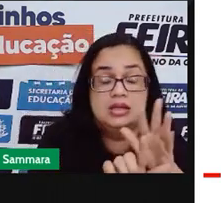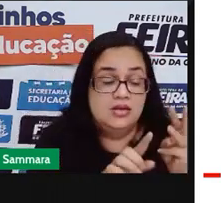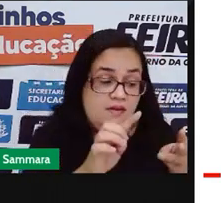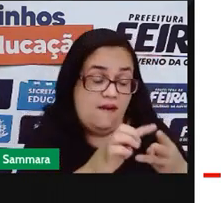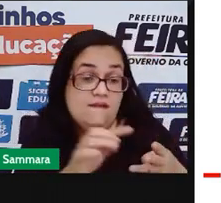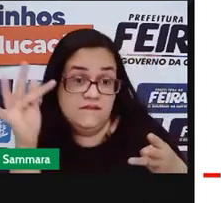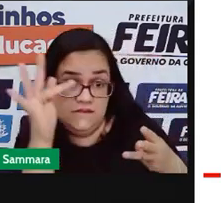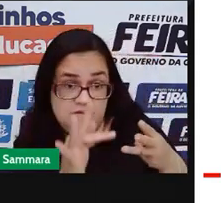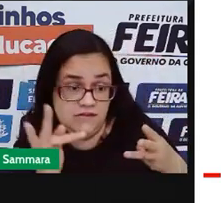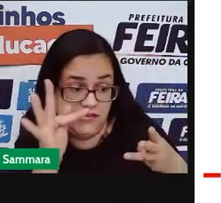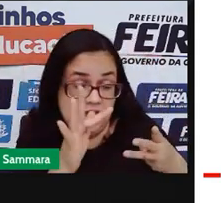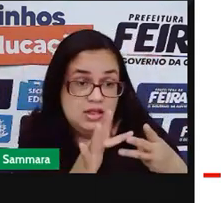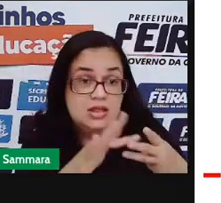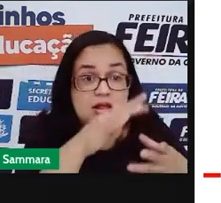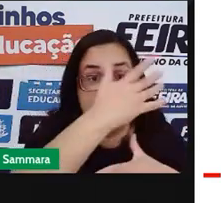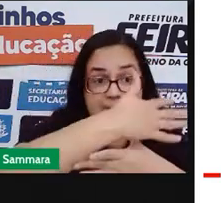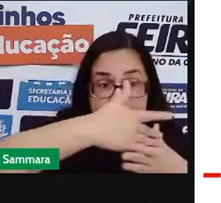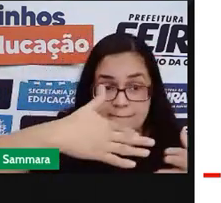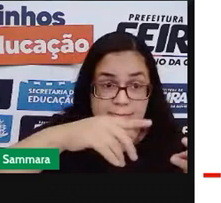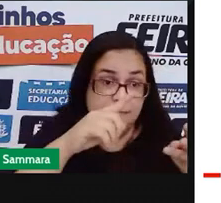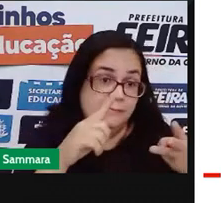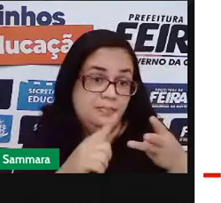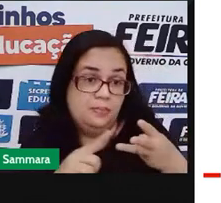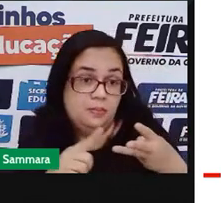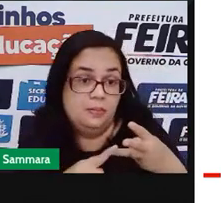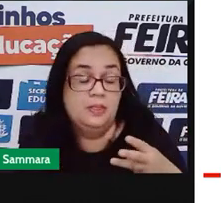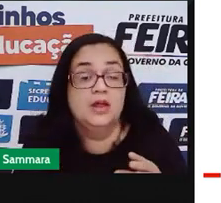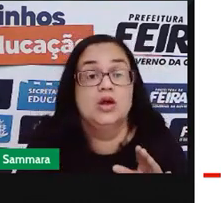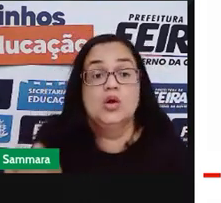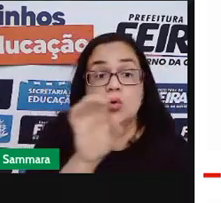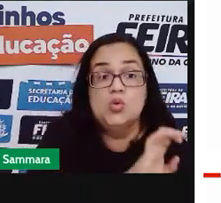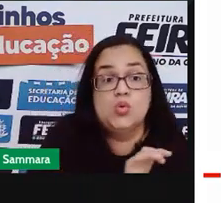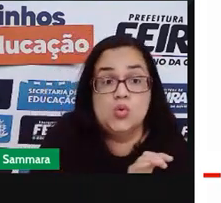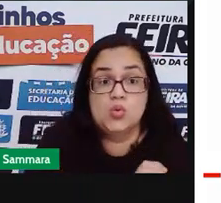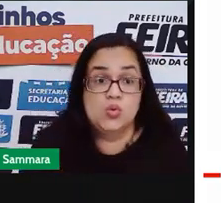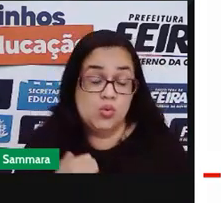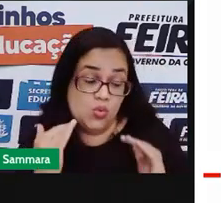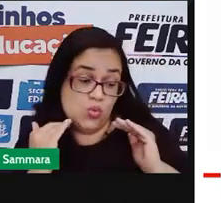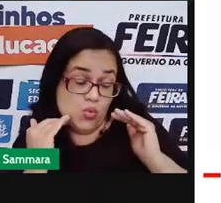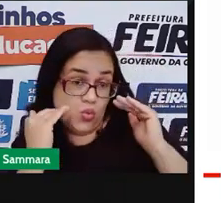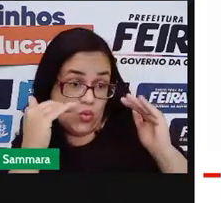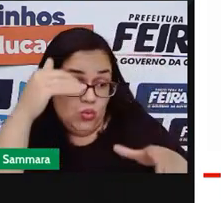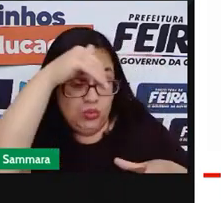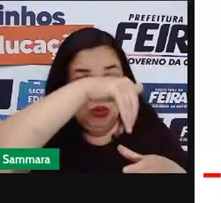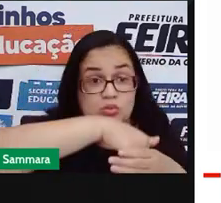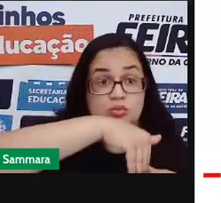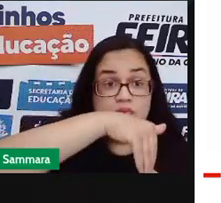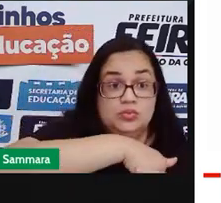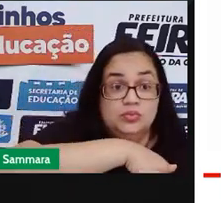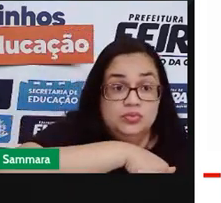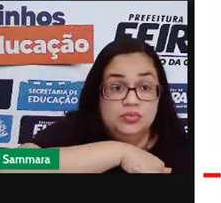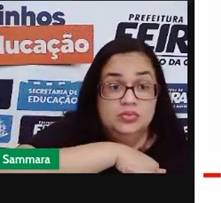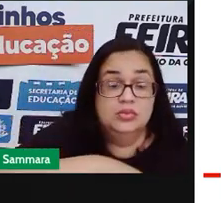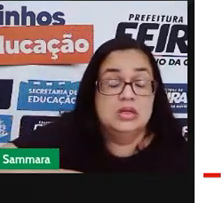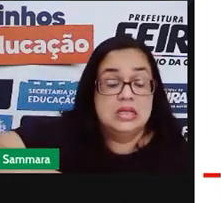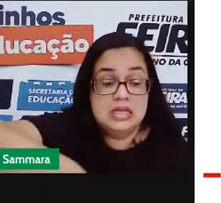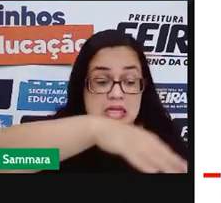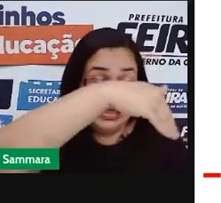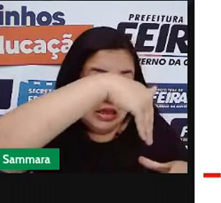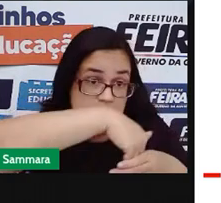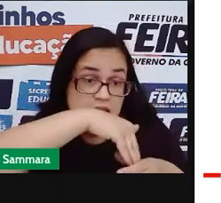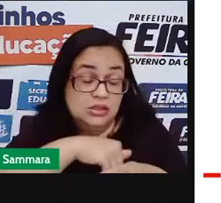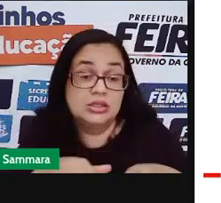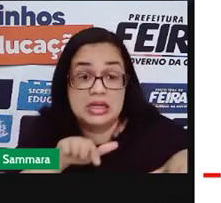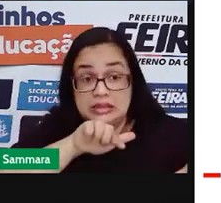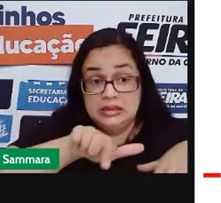federal, a do município e um Código de Conduta, um Regimento Interno, feito entre os